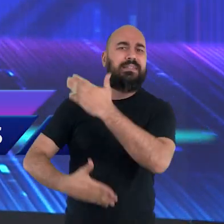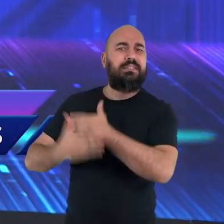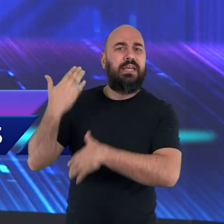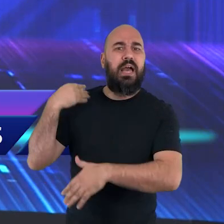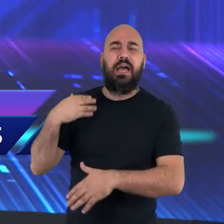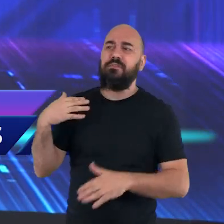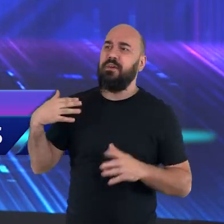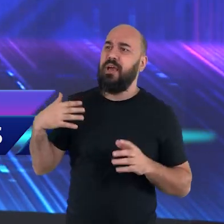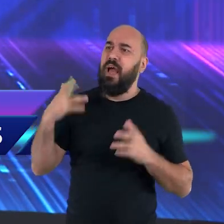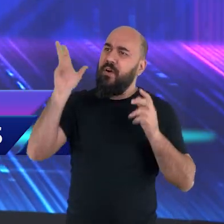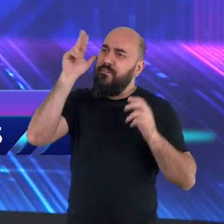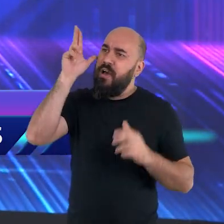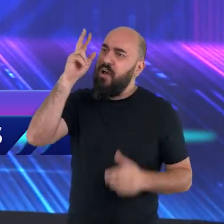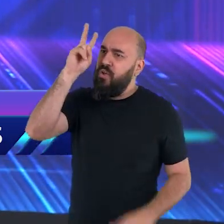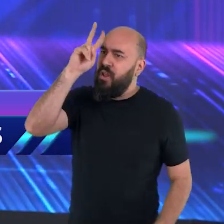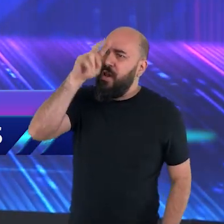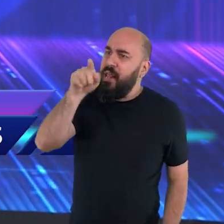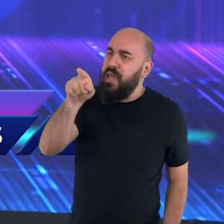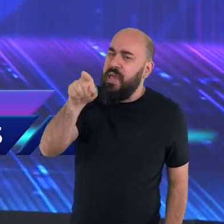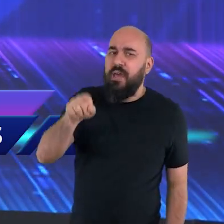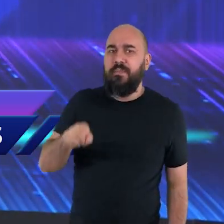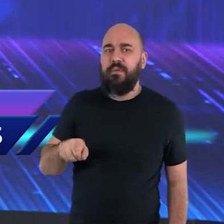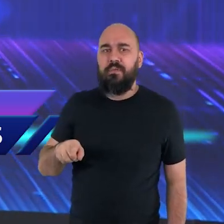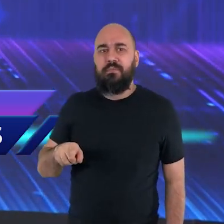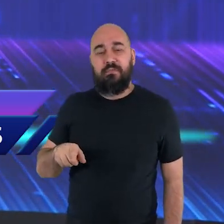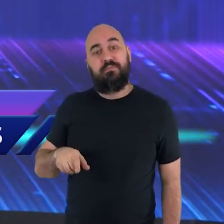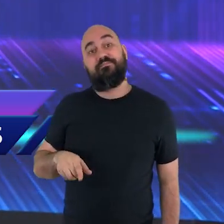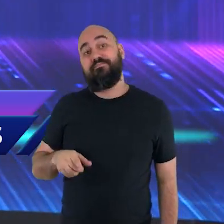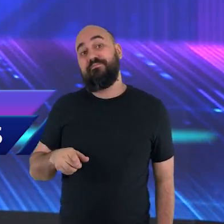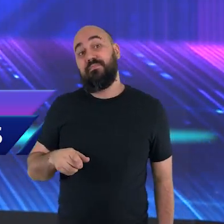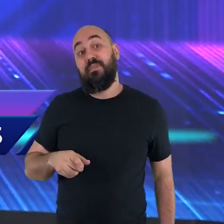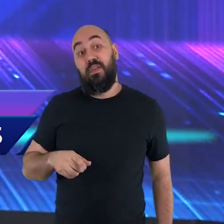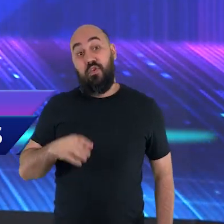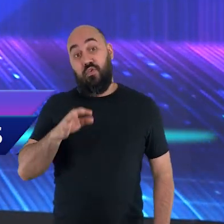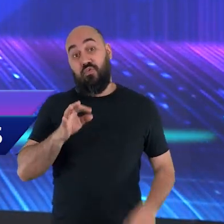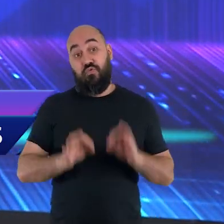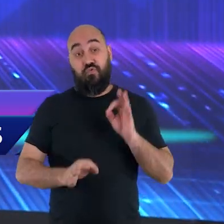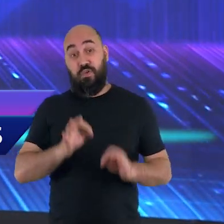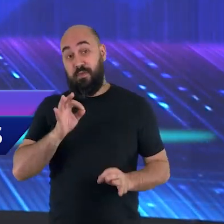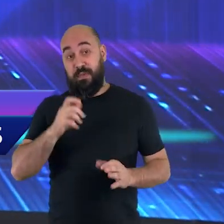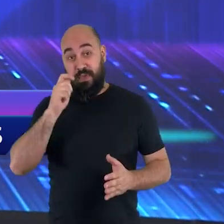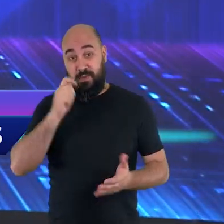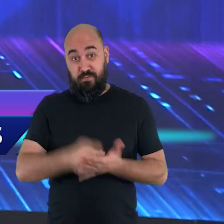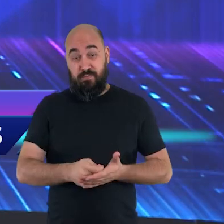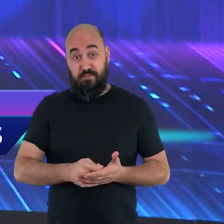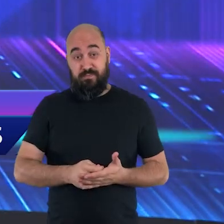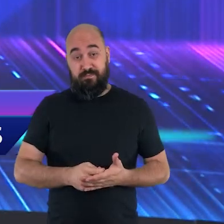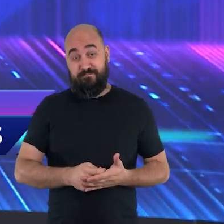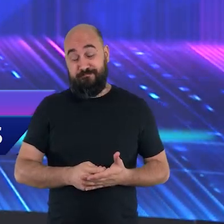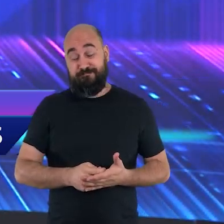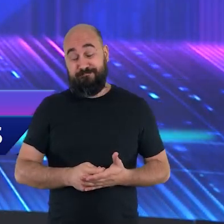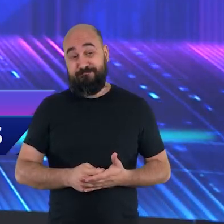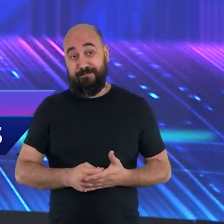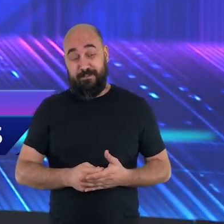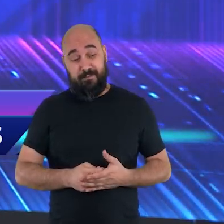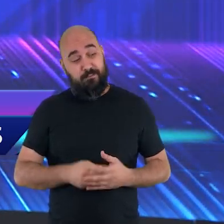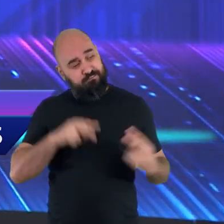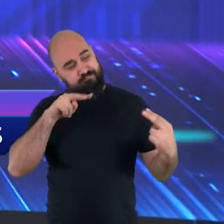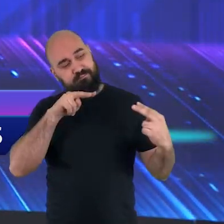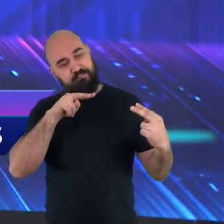carruagem com cavalos. E antes do julgamento começar, aquele rapaz que havia